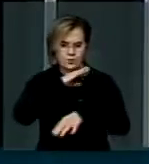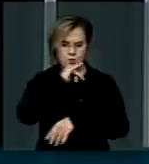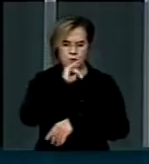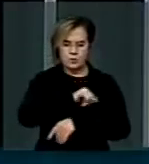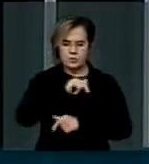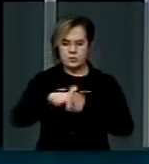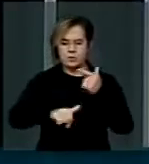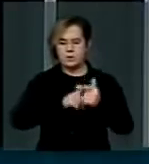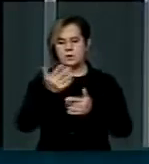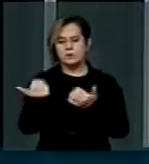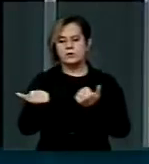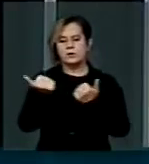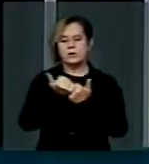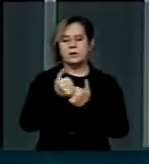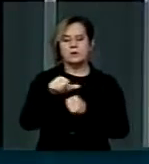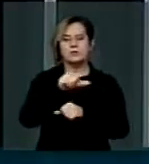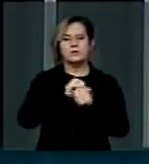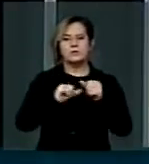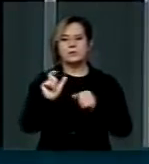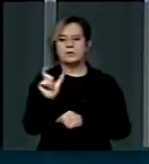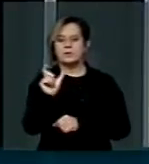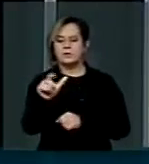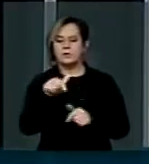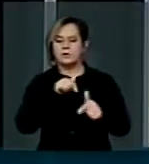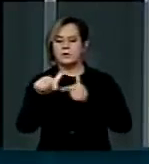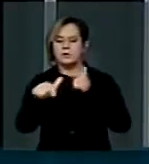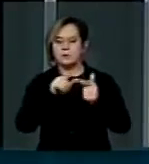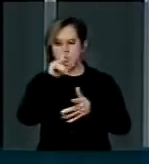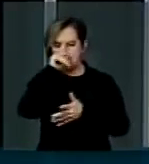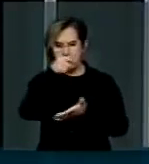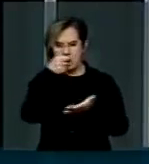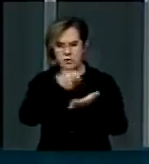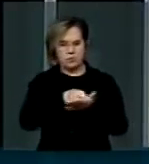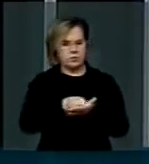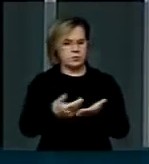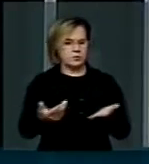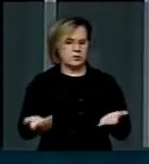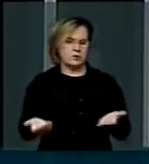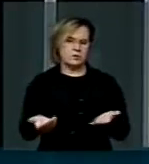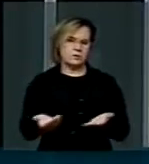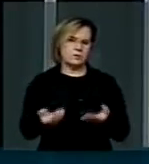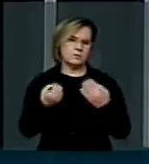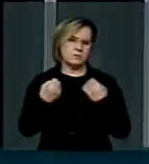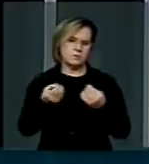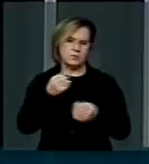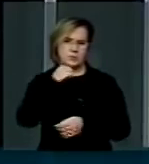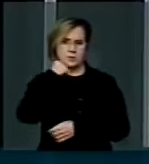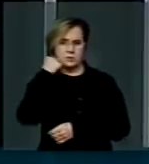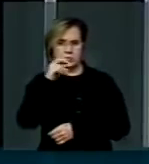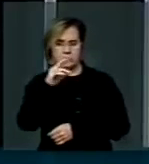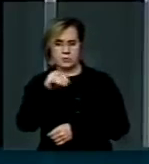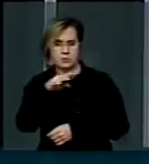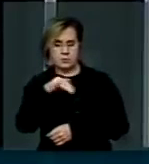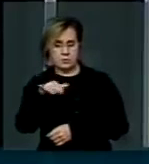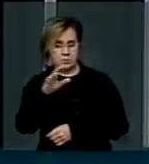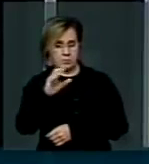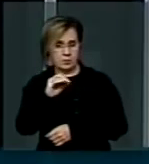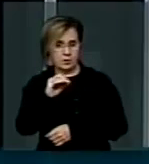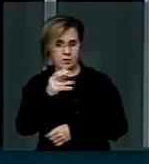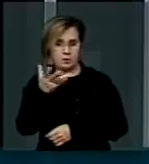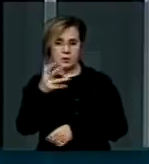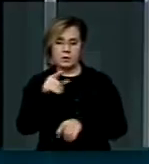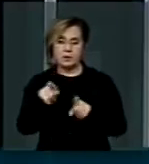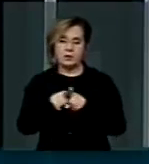apenas pela expressão trabalho forçado. O senador Romero Juca quer que